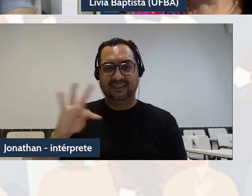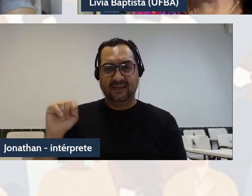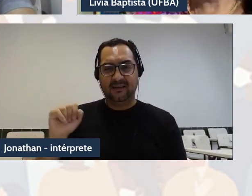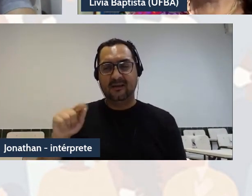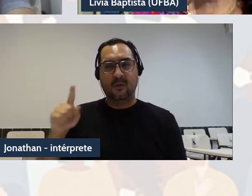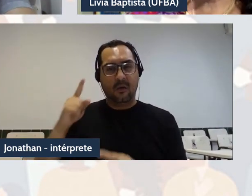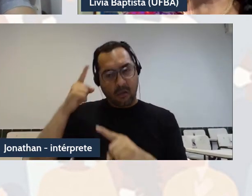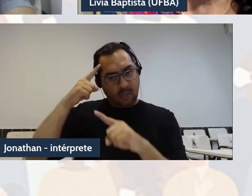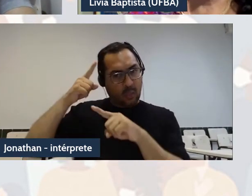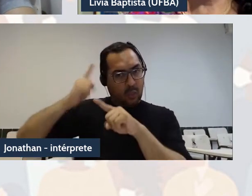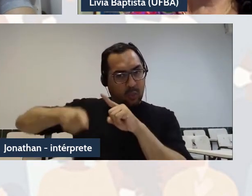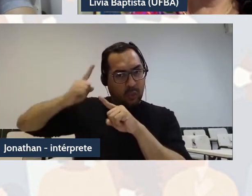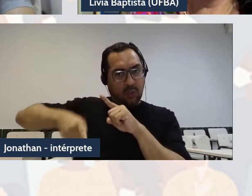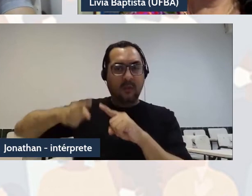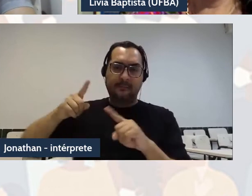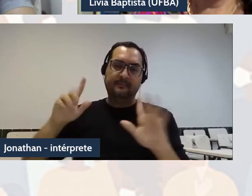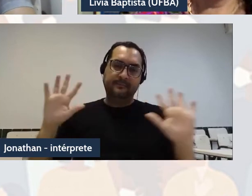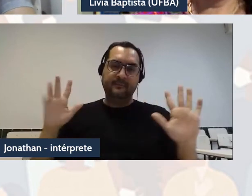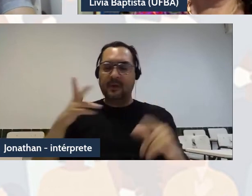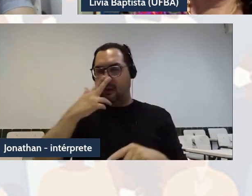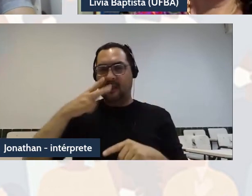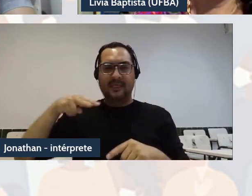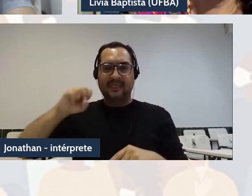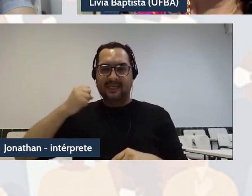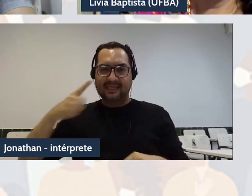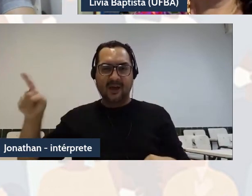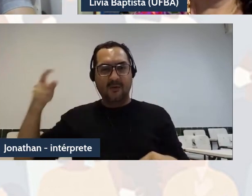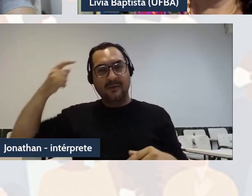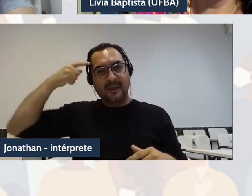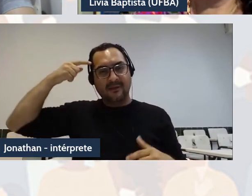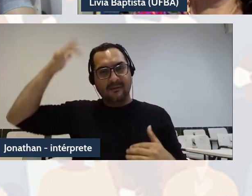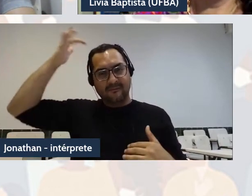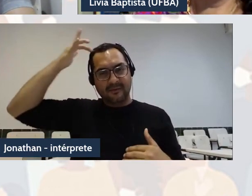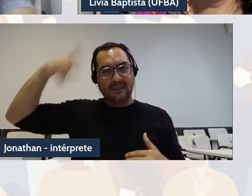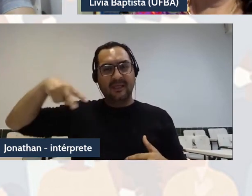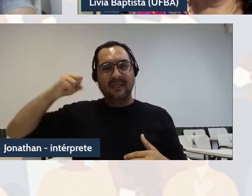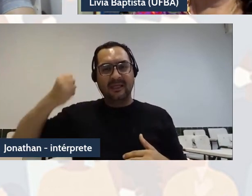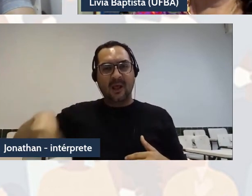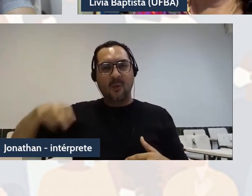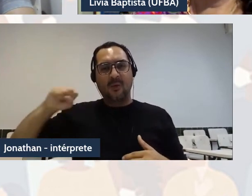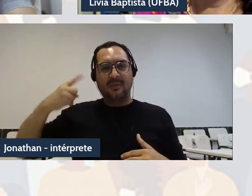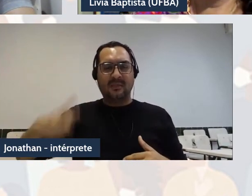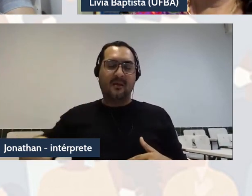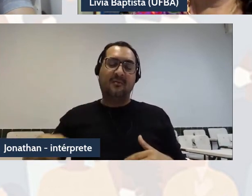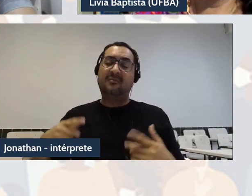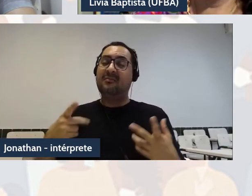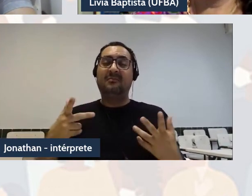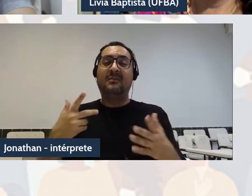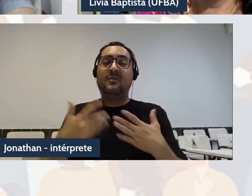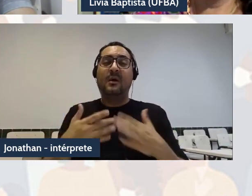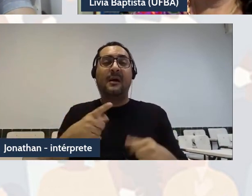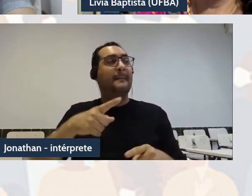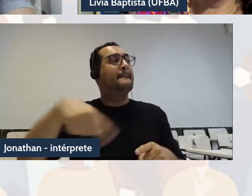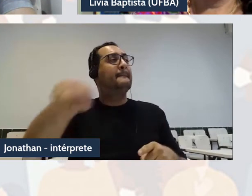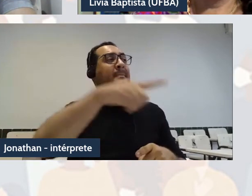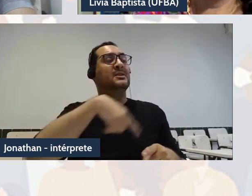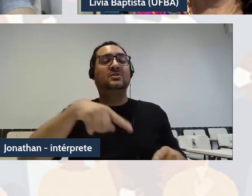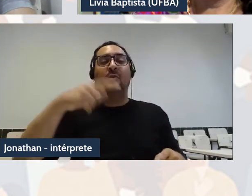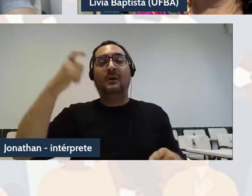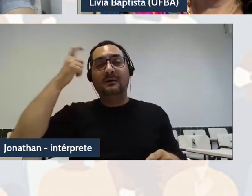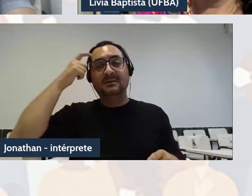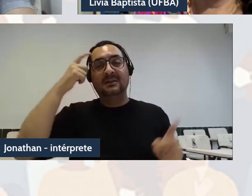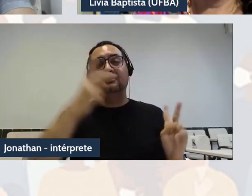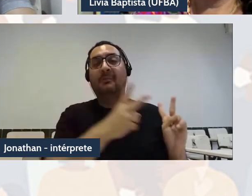tem chamado, né, de senso comum, ou o que a gente tem chamado de saberes tradicionais, né,